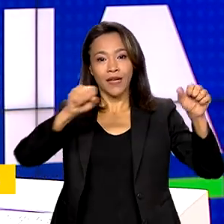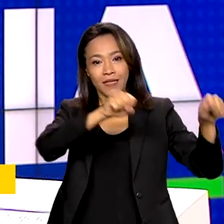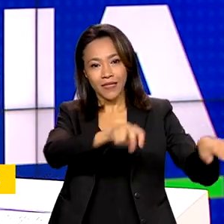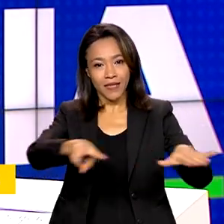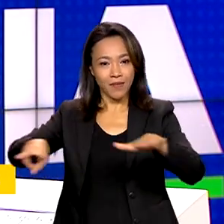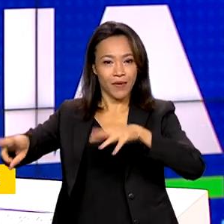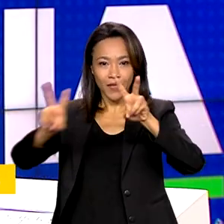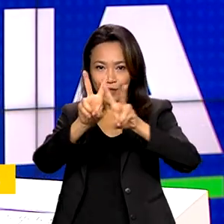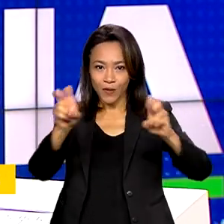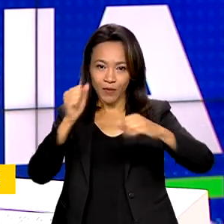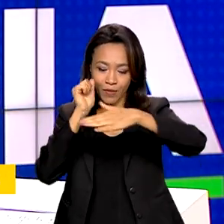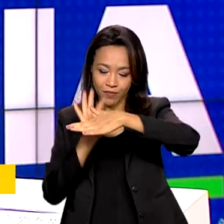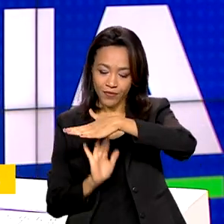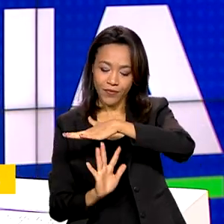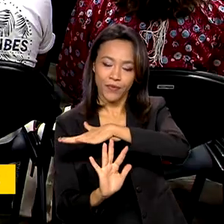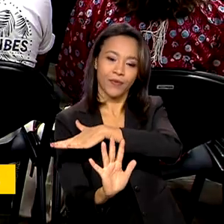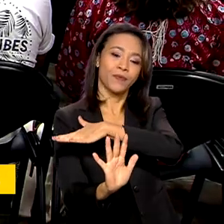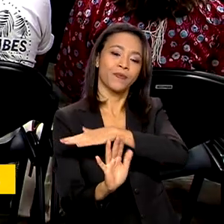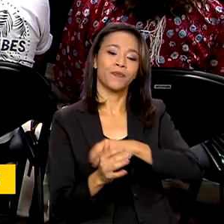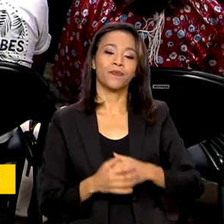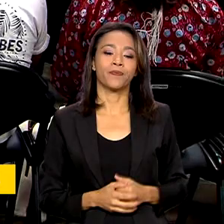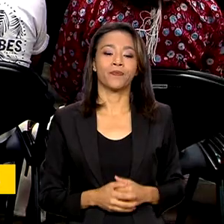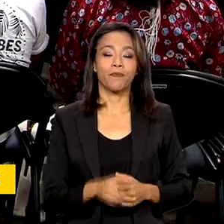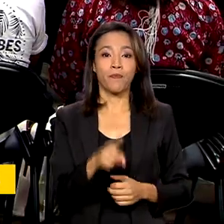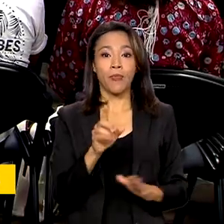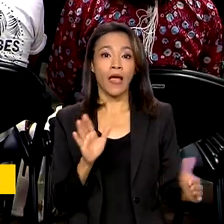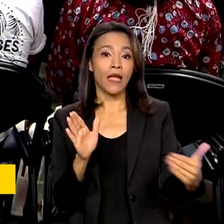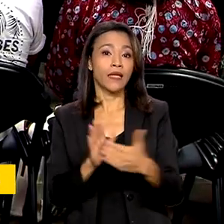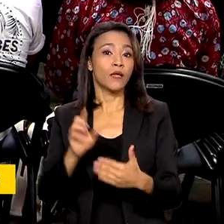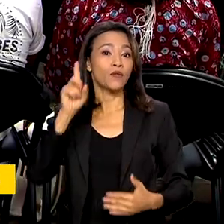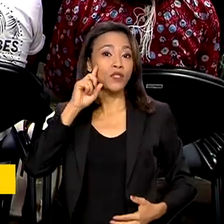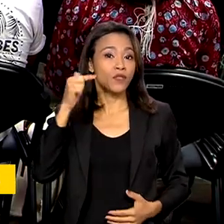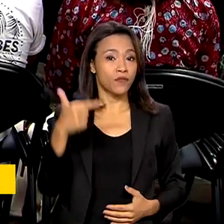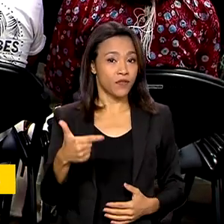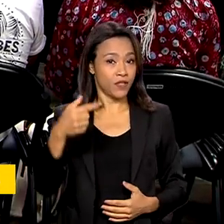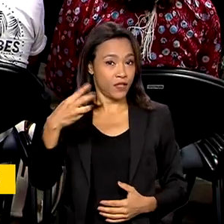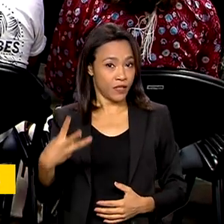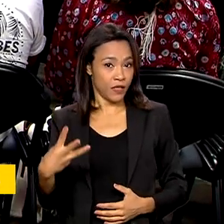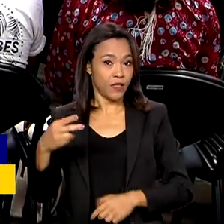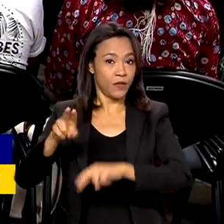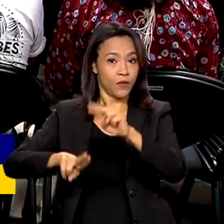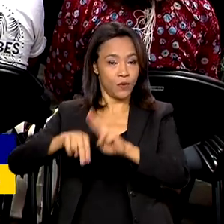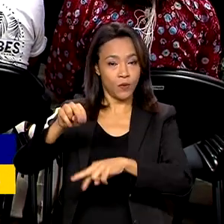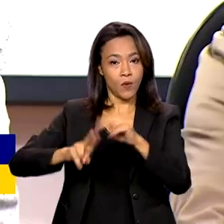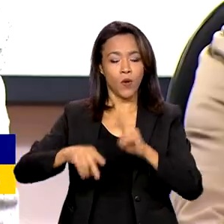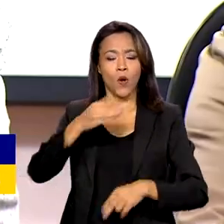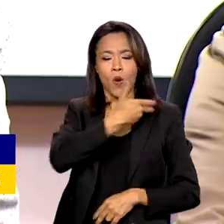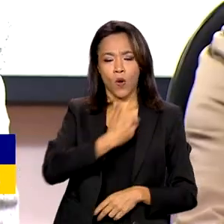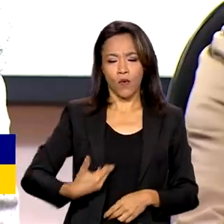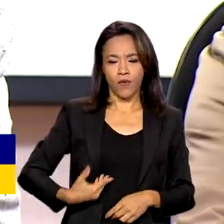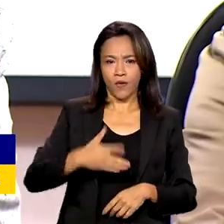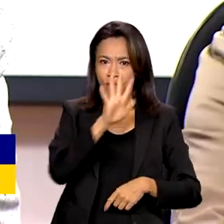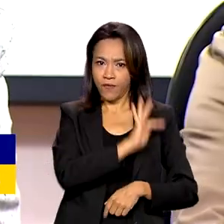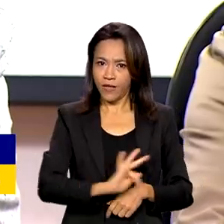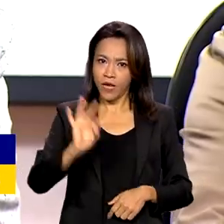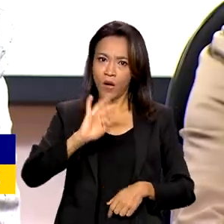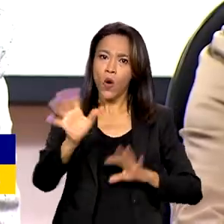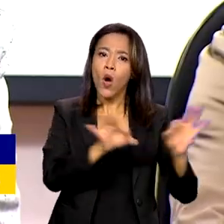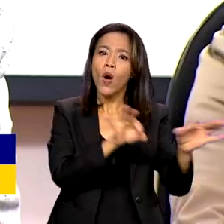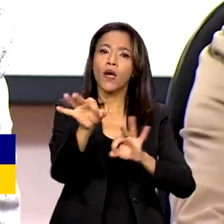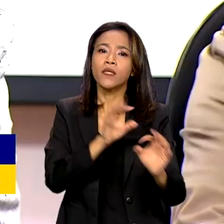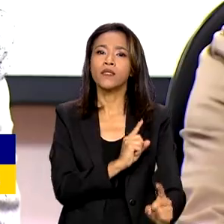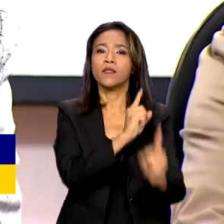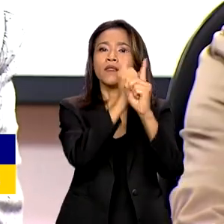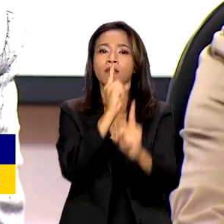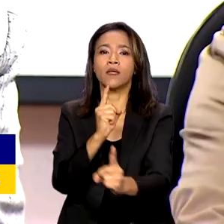Migrações e Refúgio. Até o dia 23 de junho, o governo federal realiza eventos para promover os